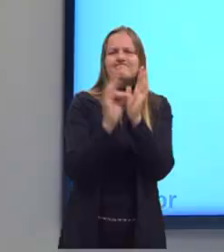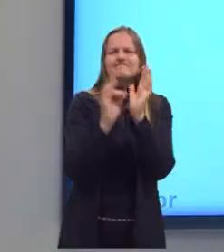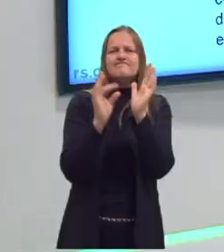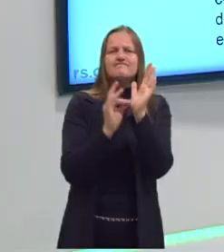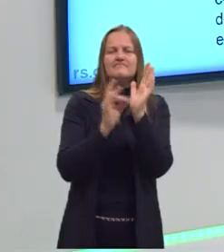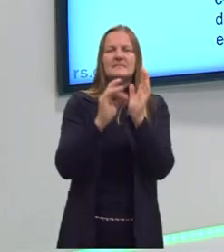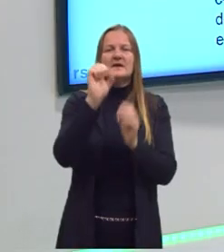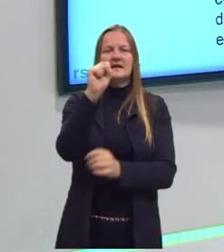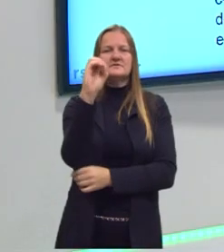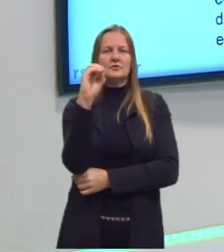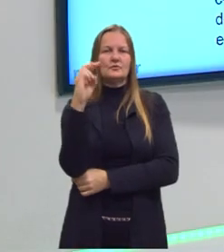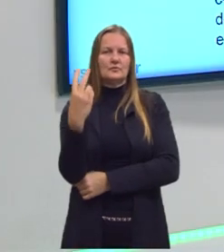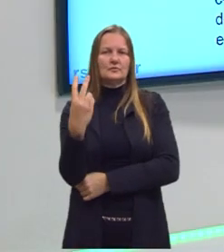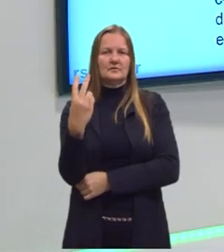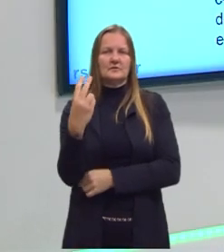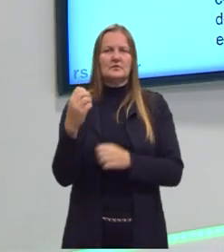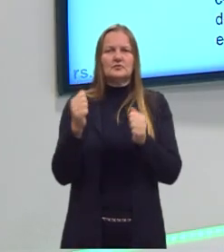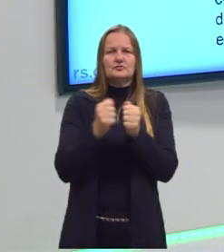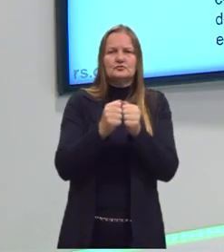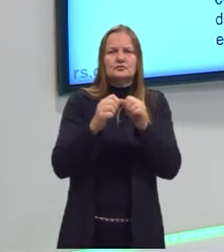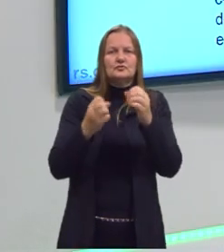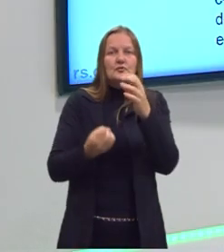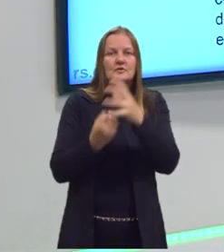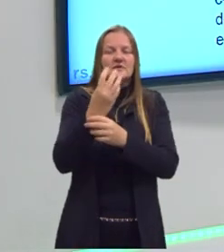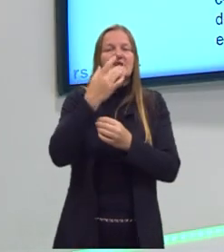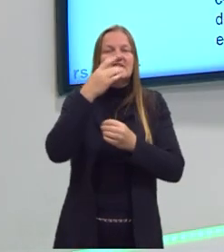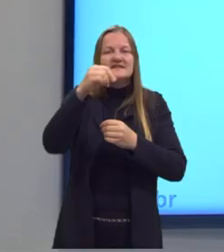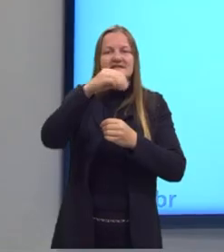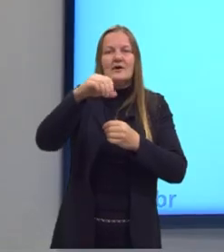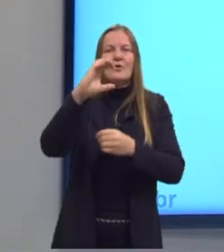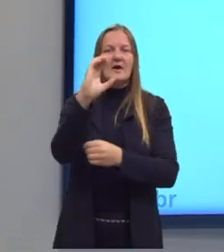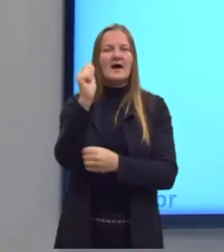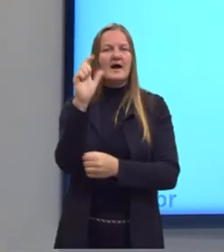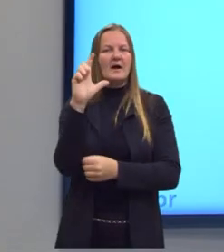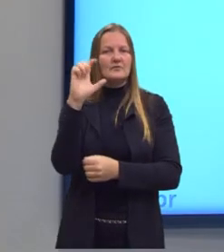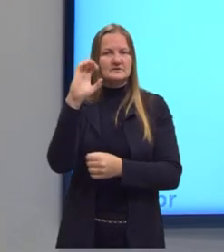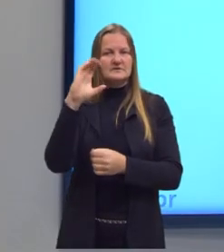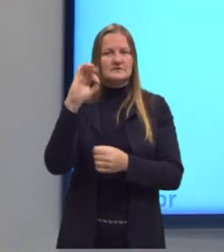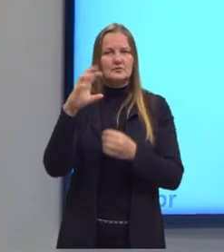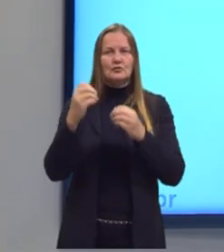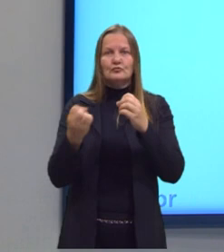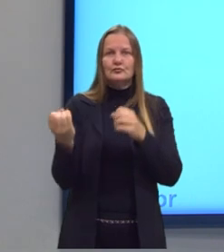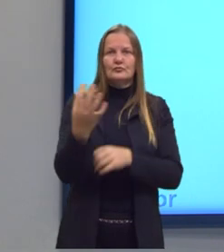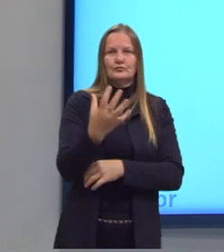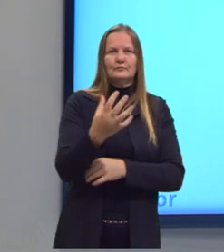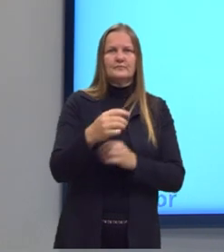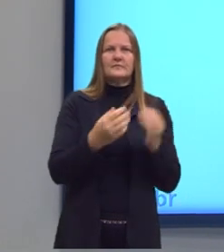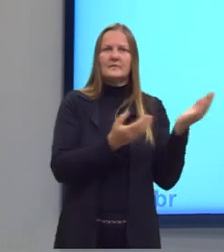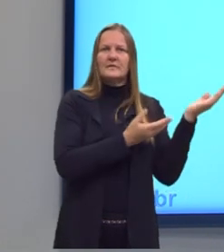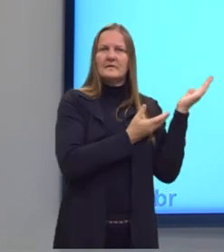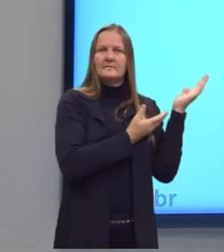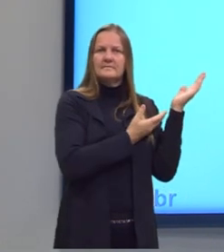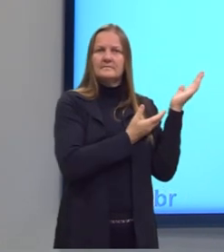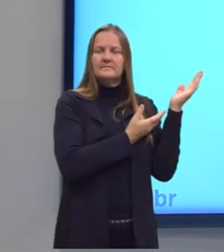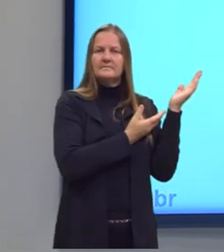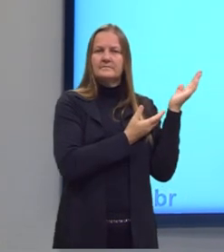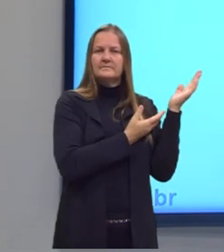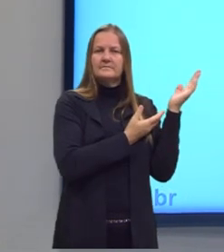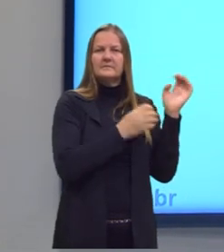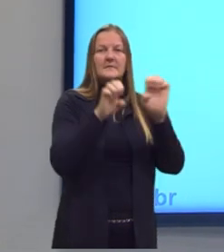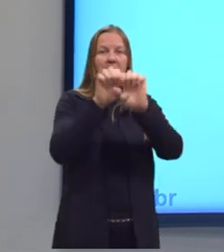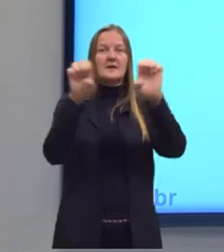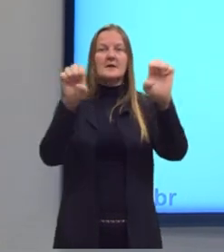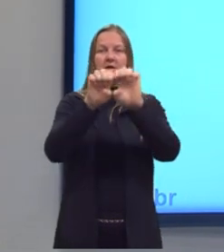SO₂, com a formação de um sal de cálcio, como ilustrado pelas equações químicas